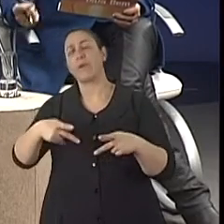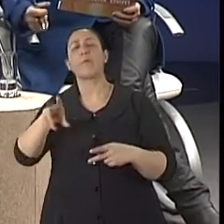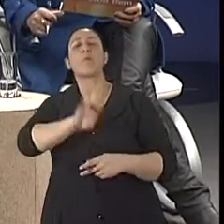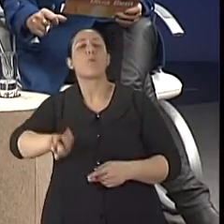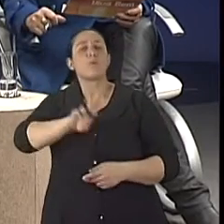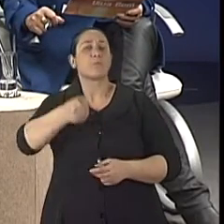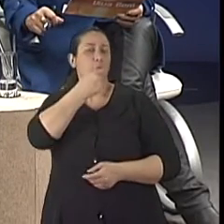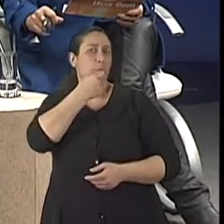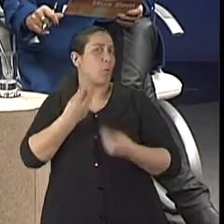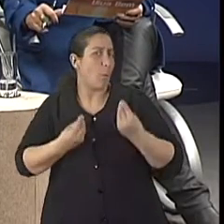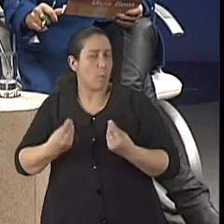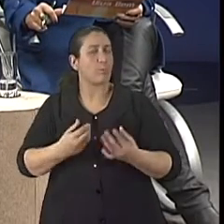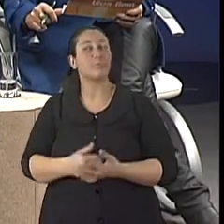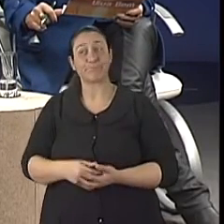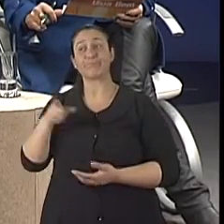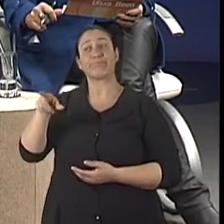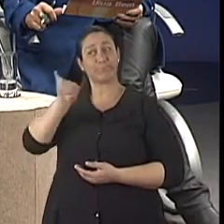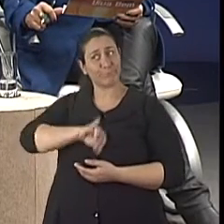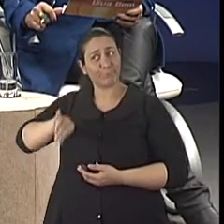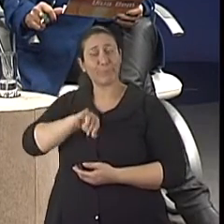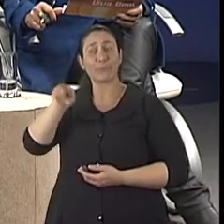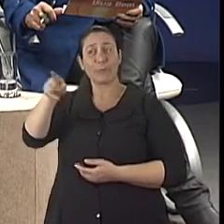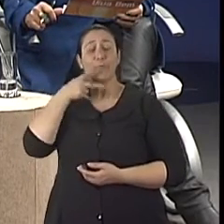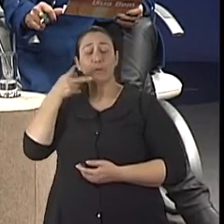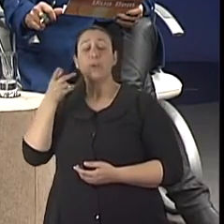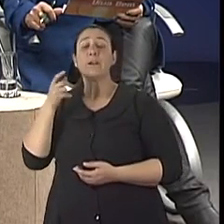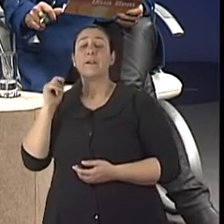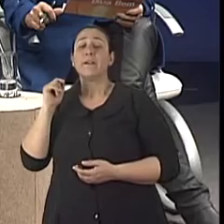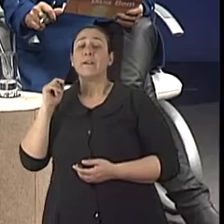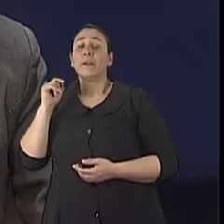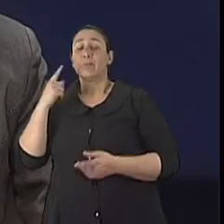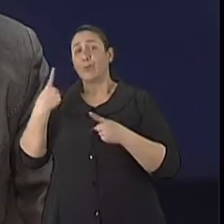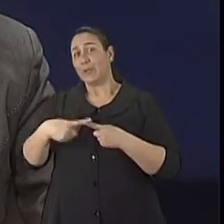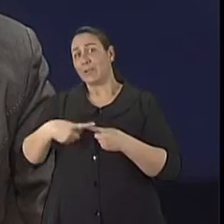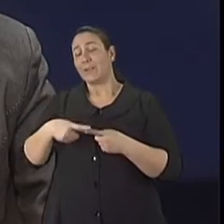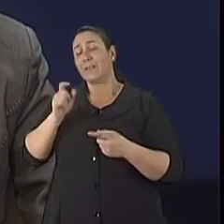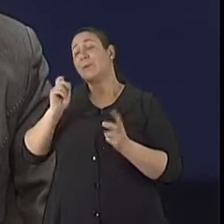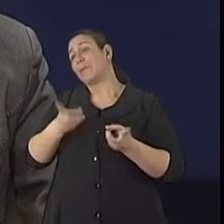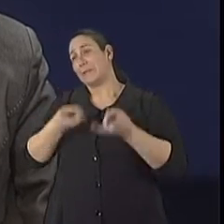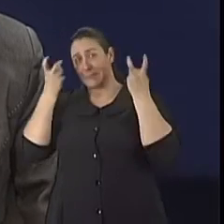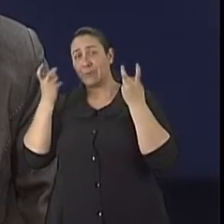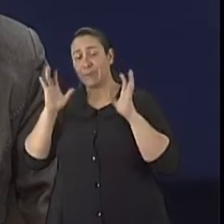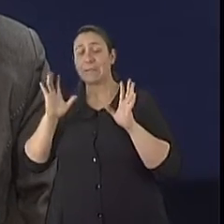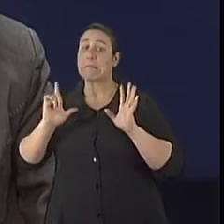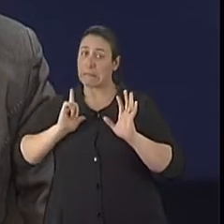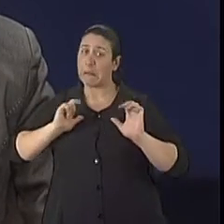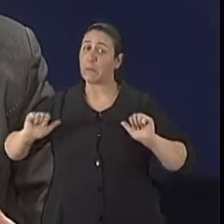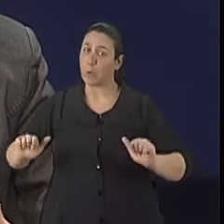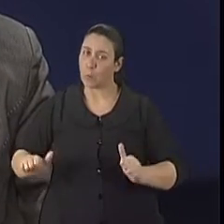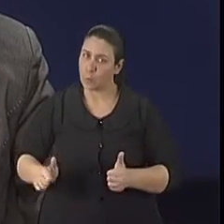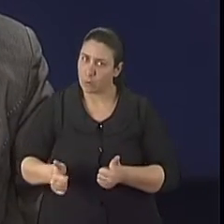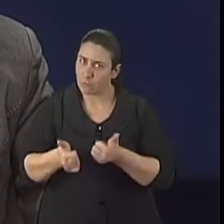de medicamentos? Sim, esse ponto é fundamental que tu colocaste. E o que a gente percebe é que as coisas estão melhorando.